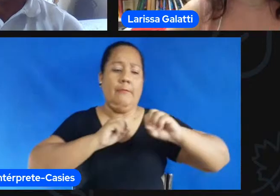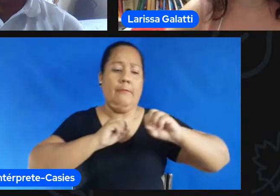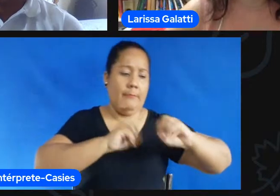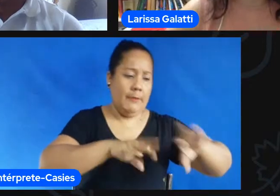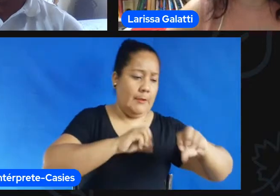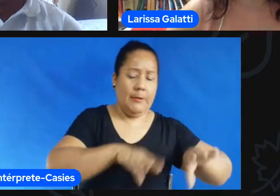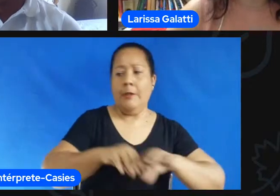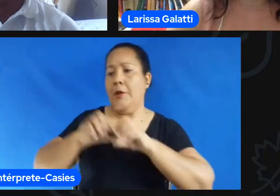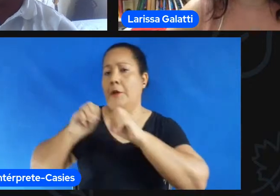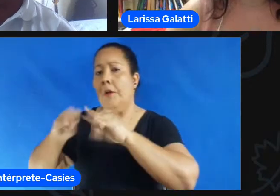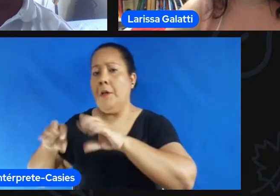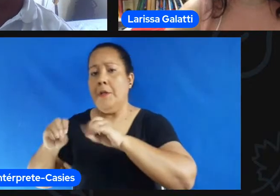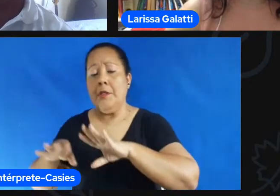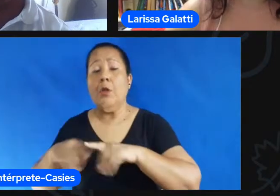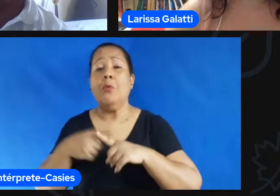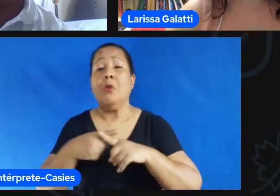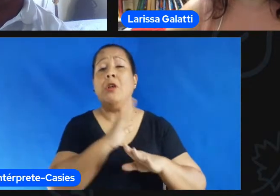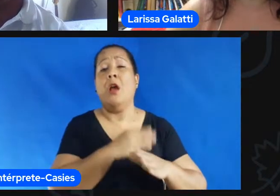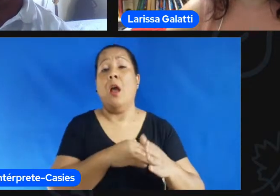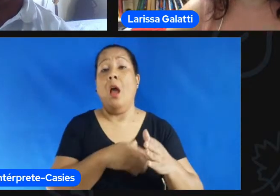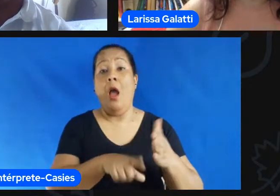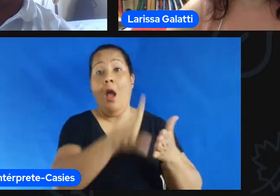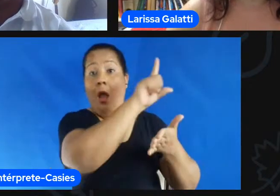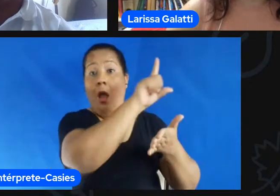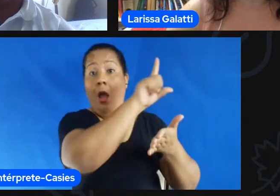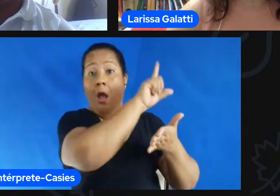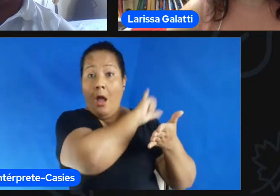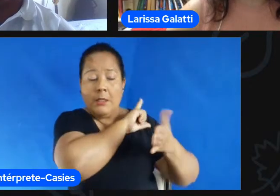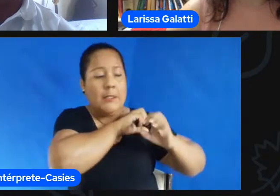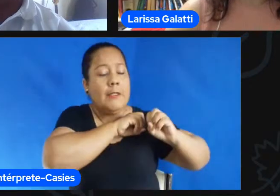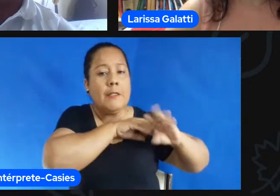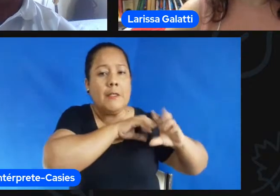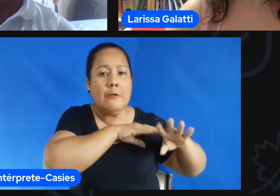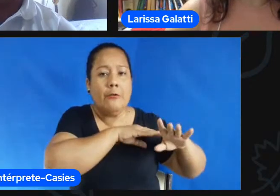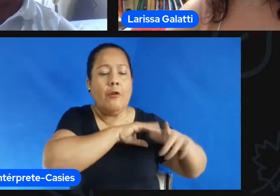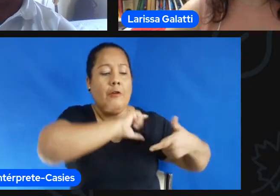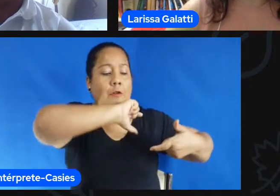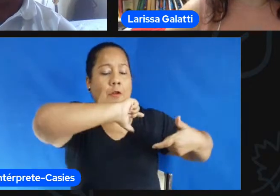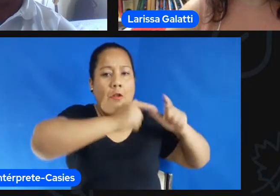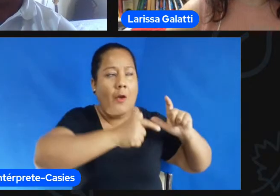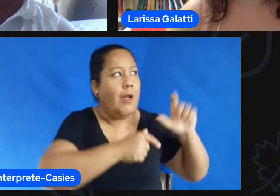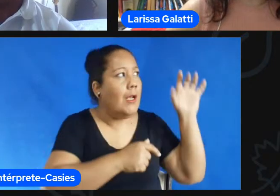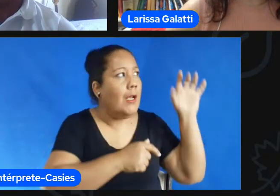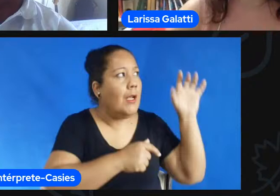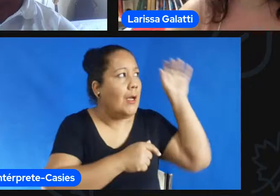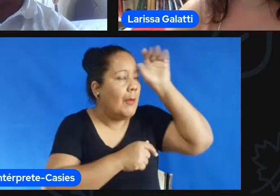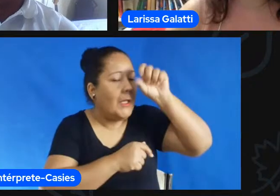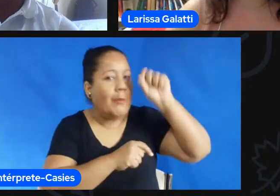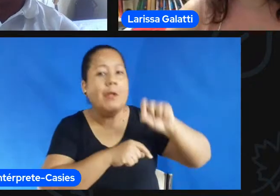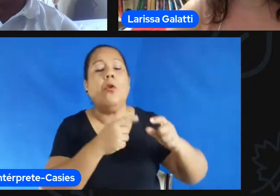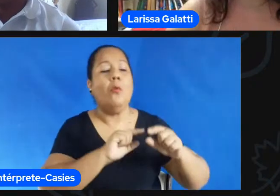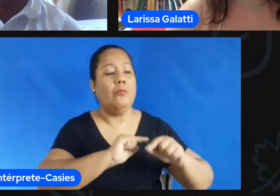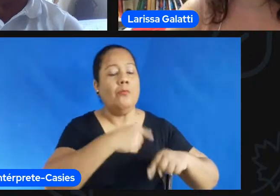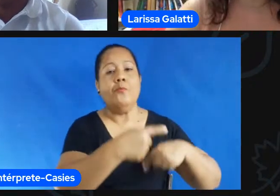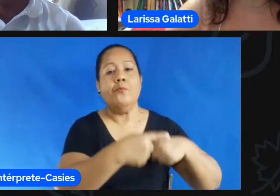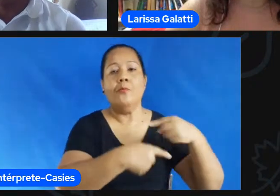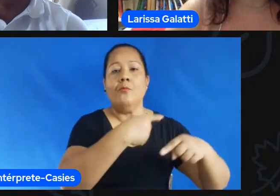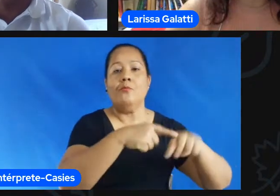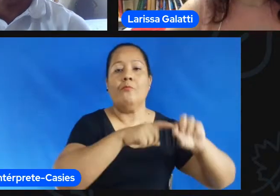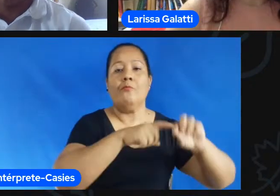também terem tido uma tradição uma formação tradicional e reproduzir isso né a gente tem hoje muita metodologia muita